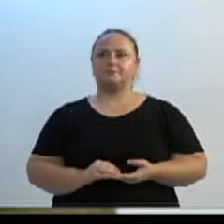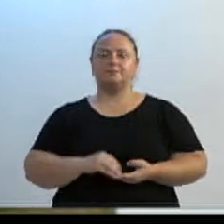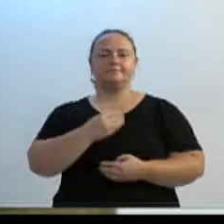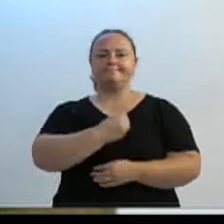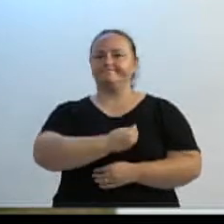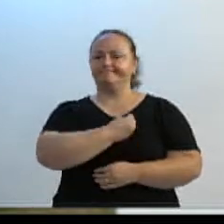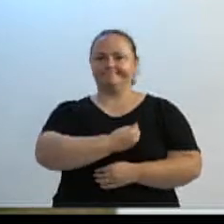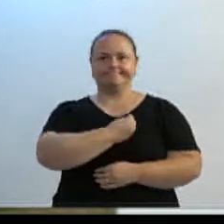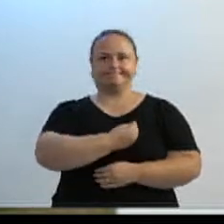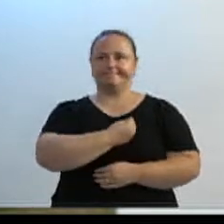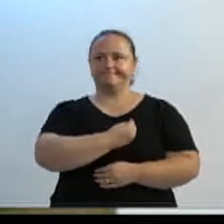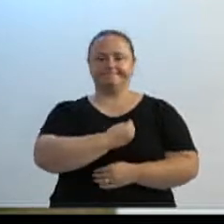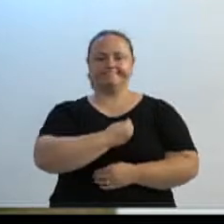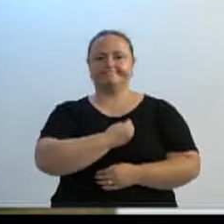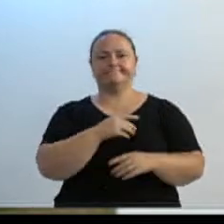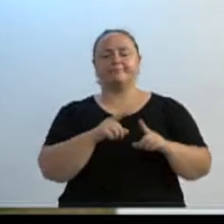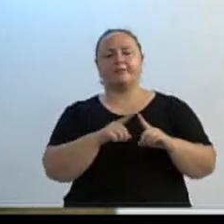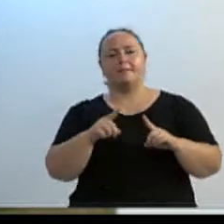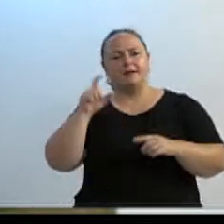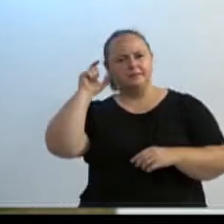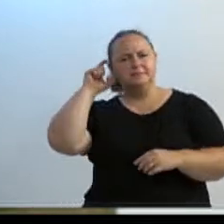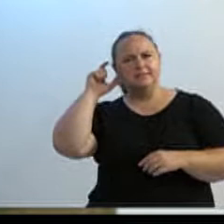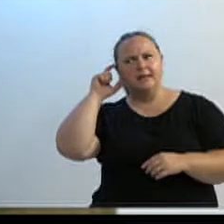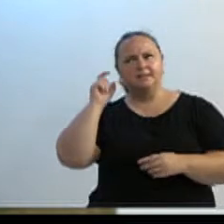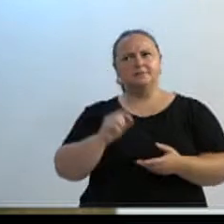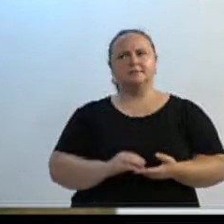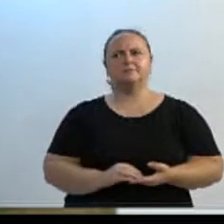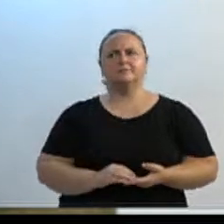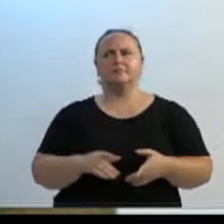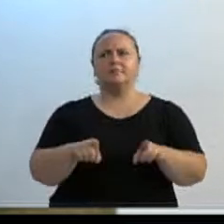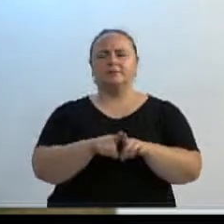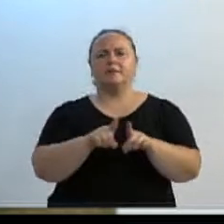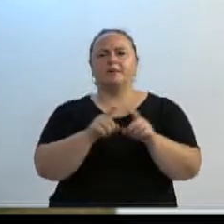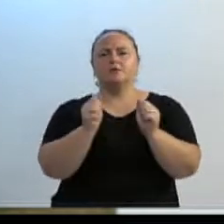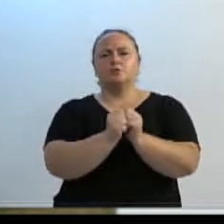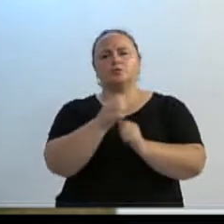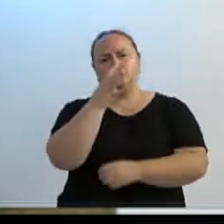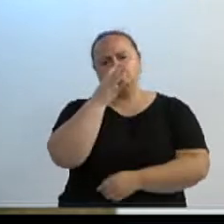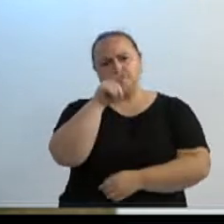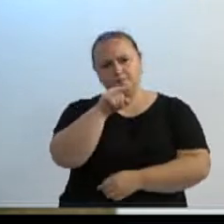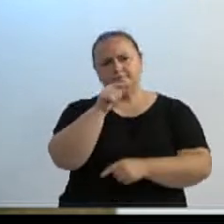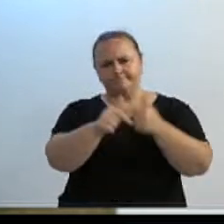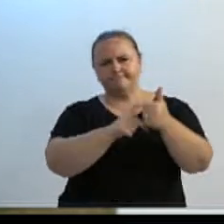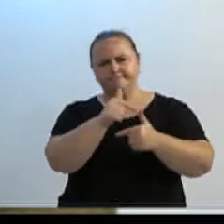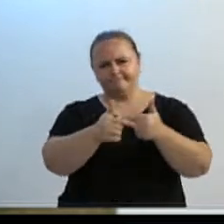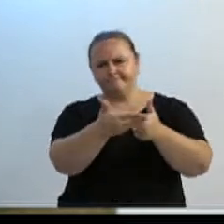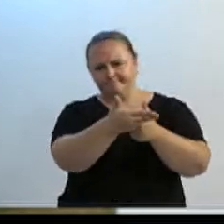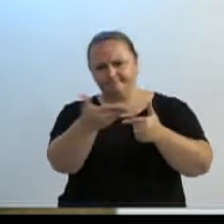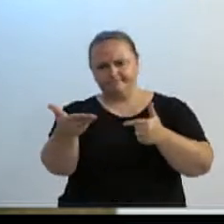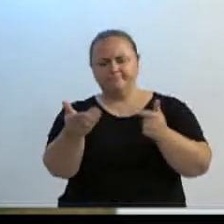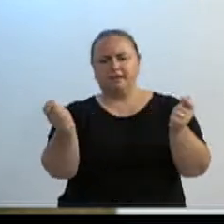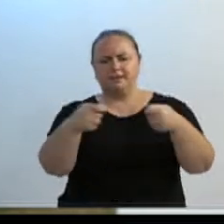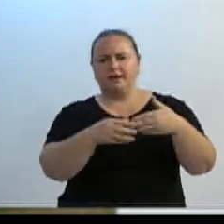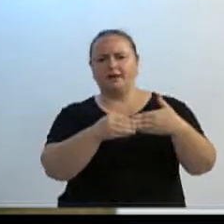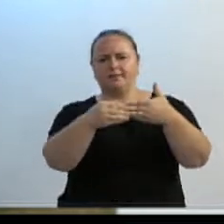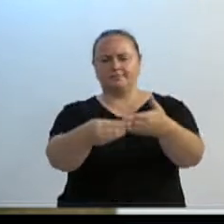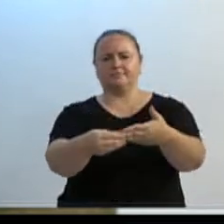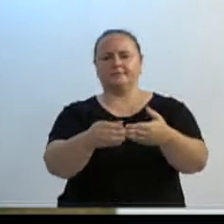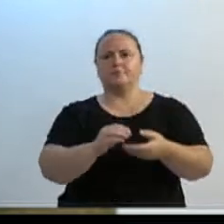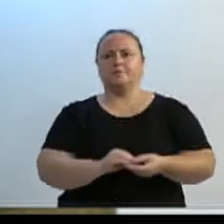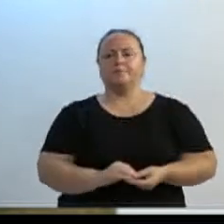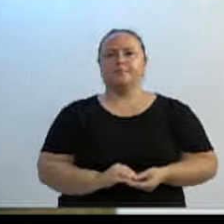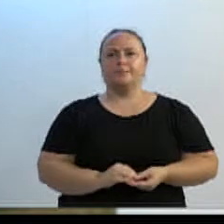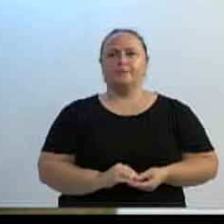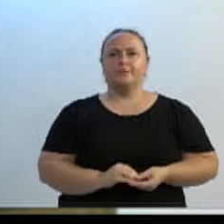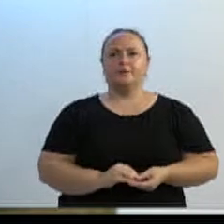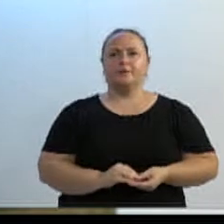o vereador Iosmantal também acompanha esse trabalho, pode fazer esse camento ao líder do governo. O líder do governo